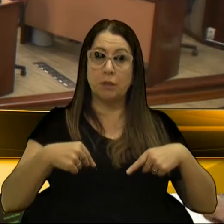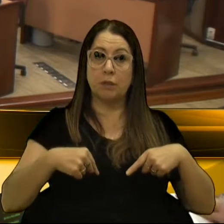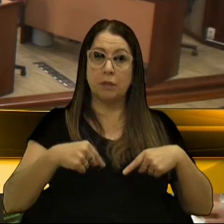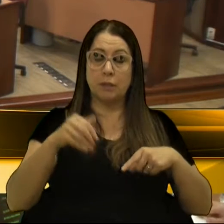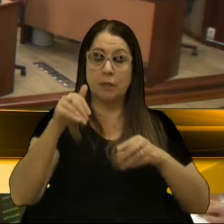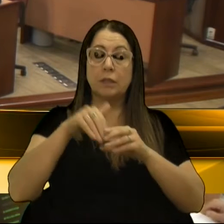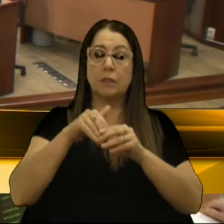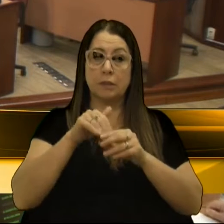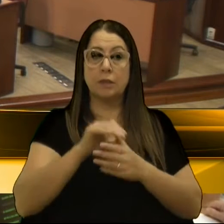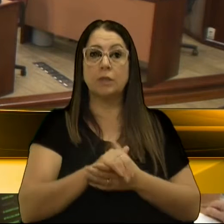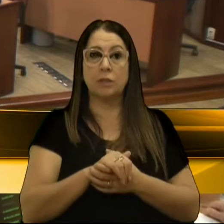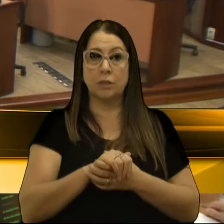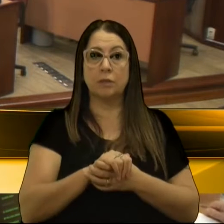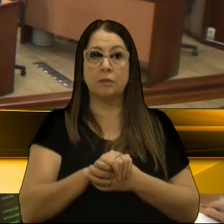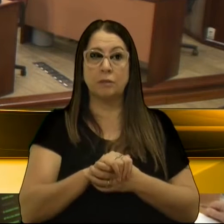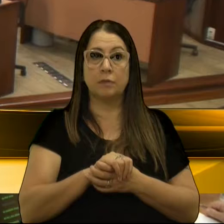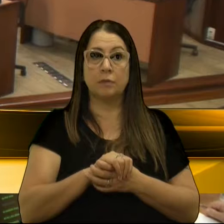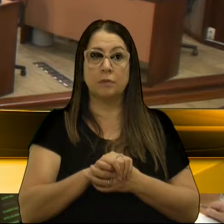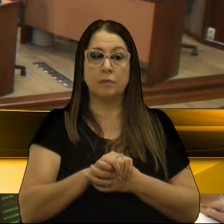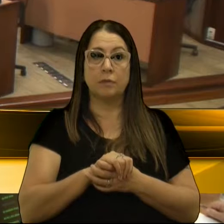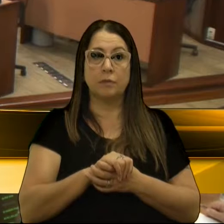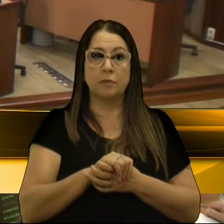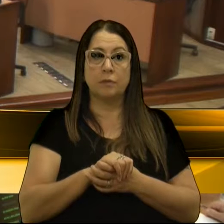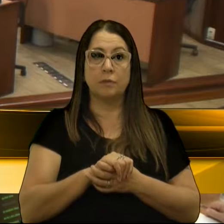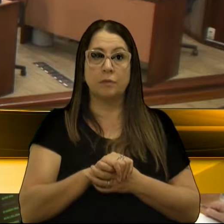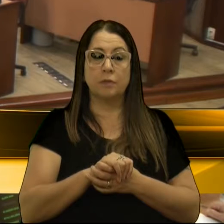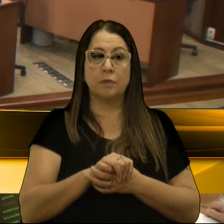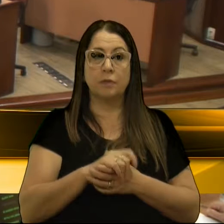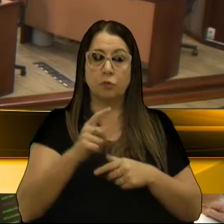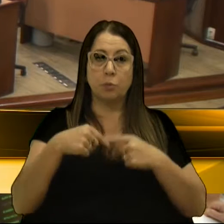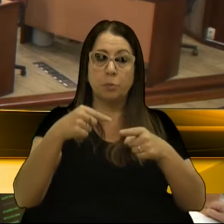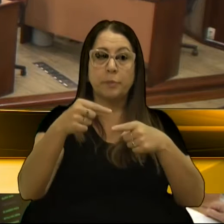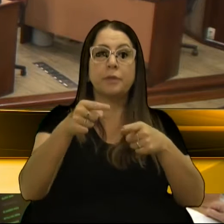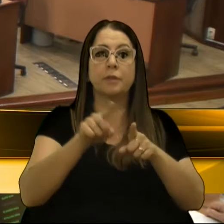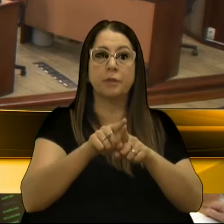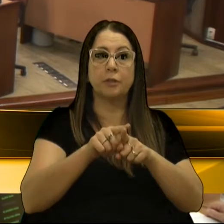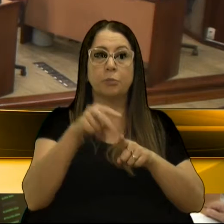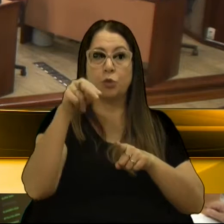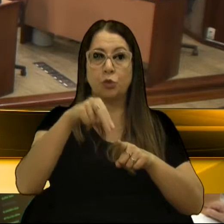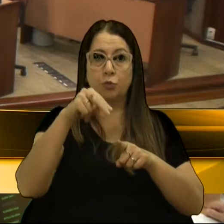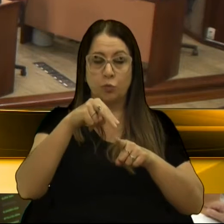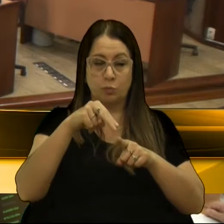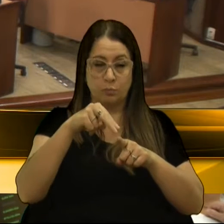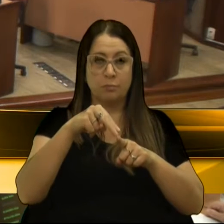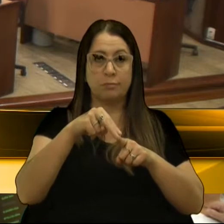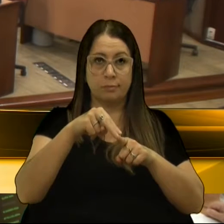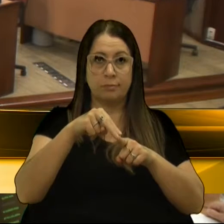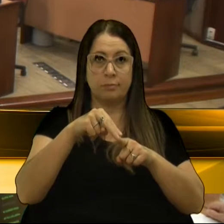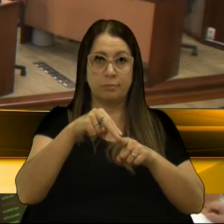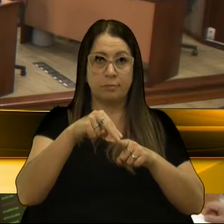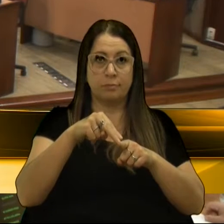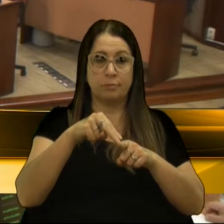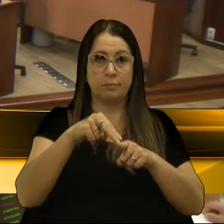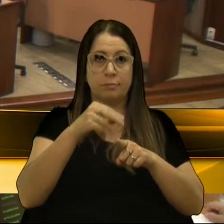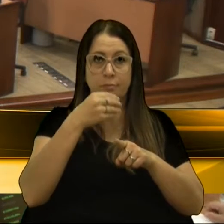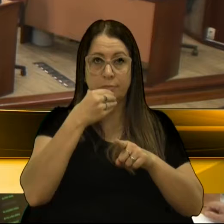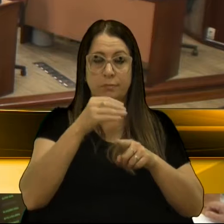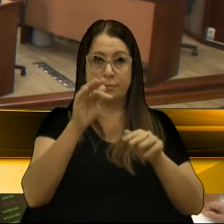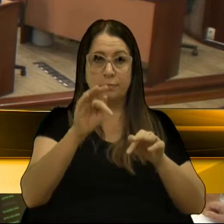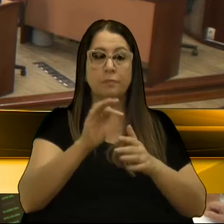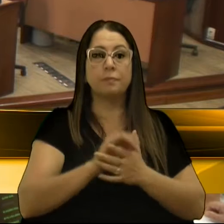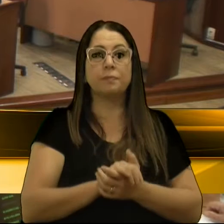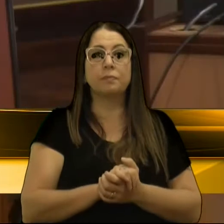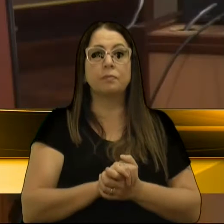eleição, né, que foi prorrogada ali para novembro e ali, dezembro, que terminou, né?